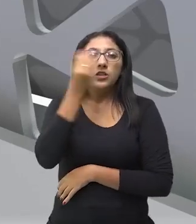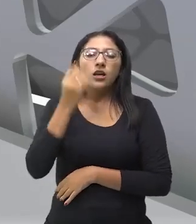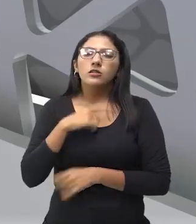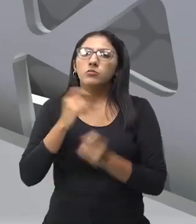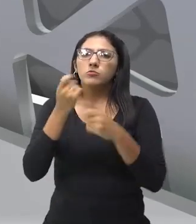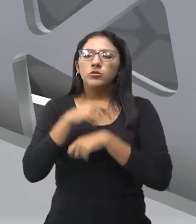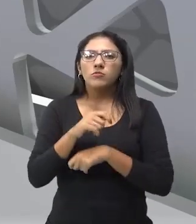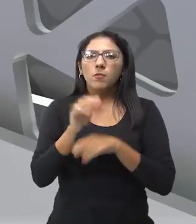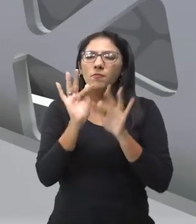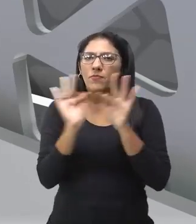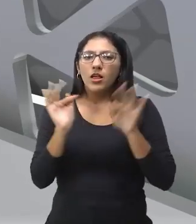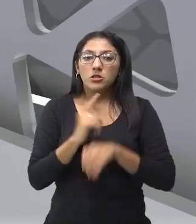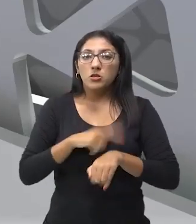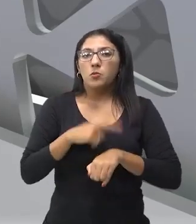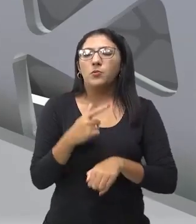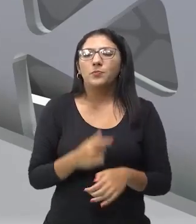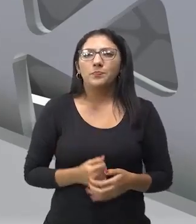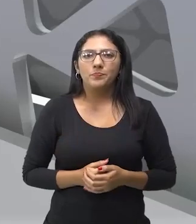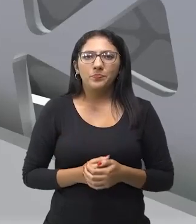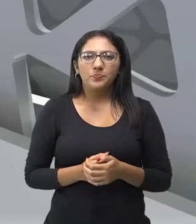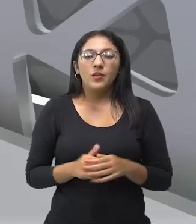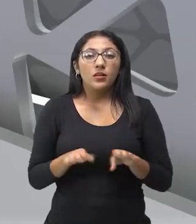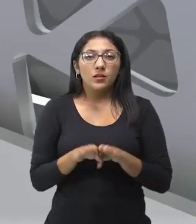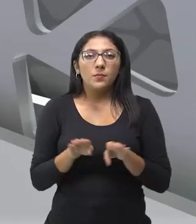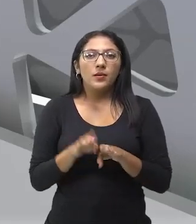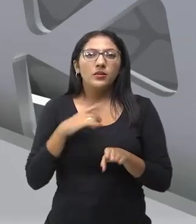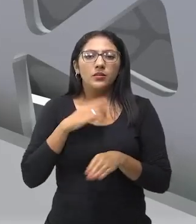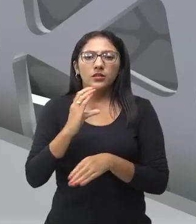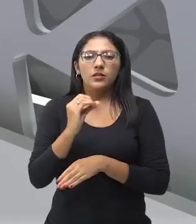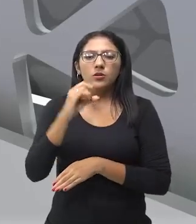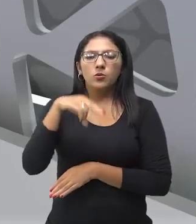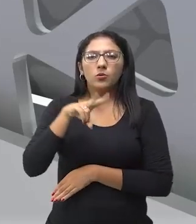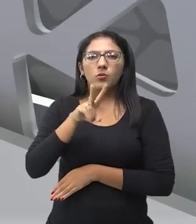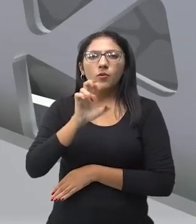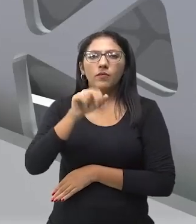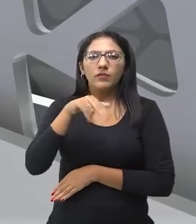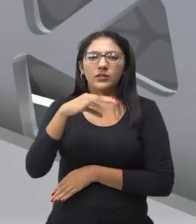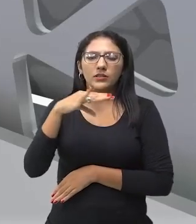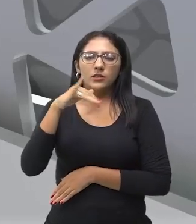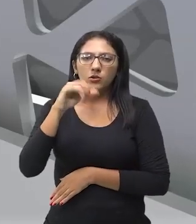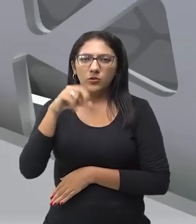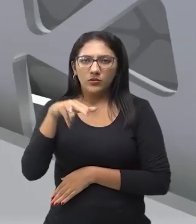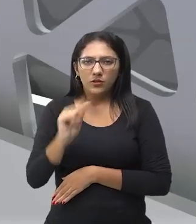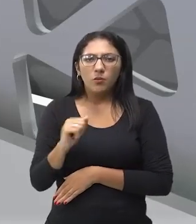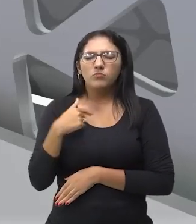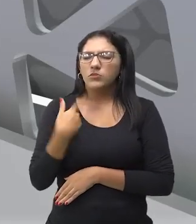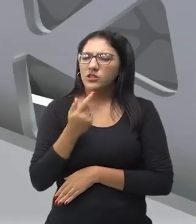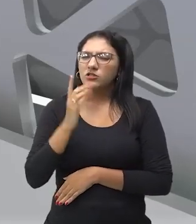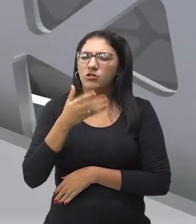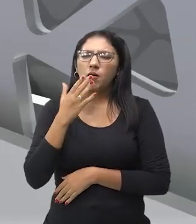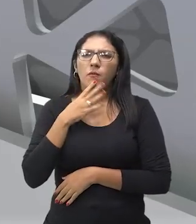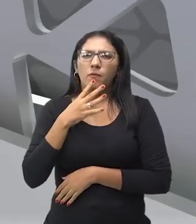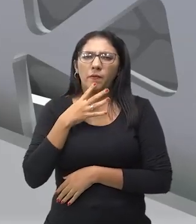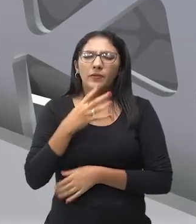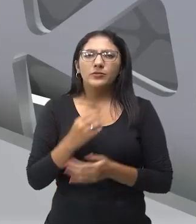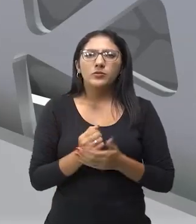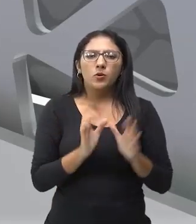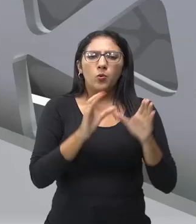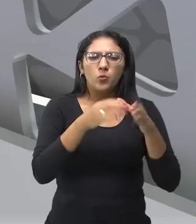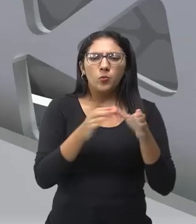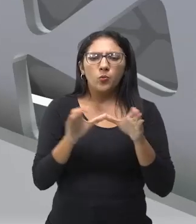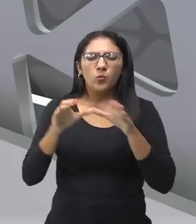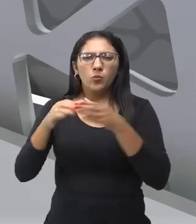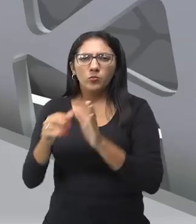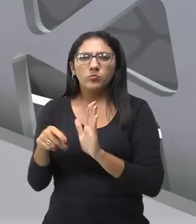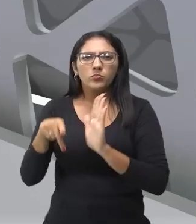improvisa. E existe também o teatro convencional, que os dois, o grupo de atores ou